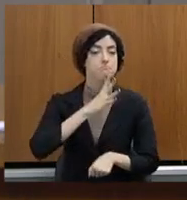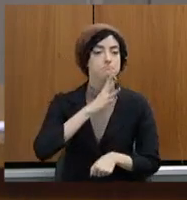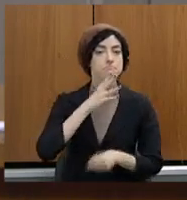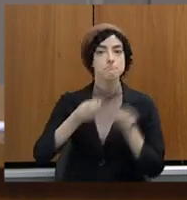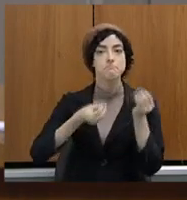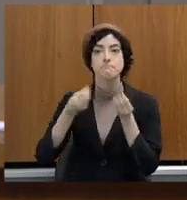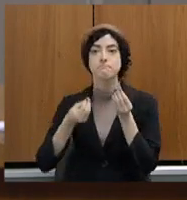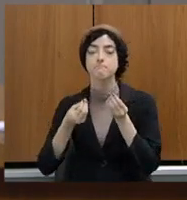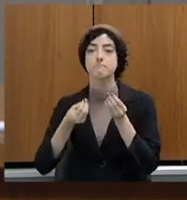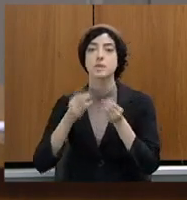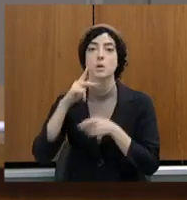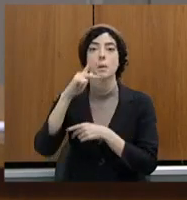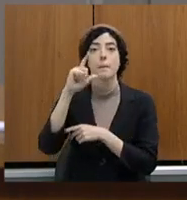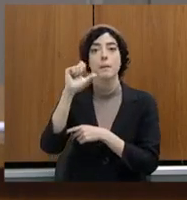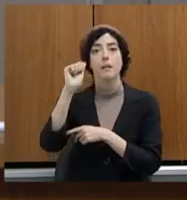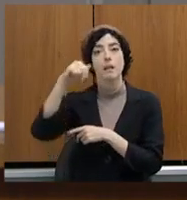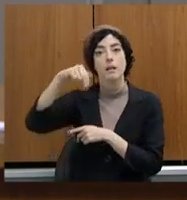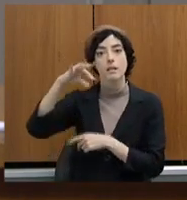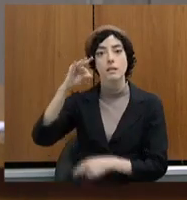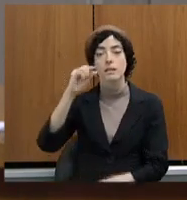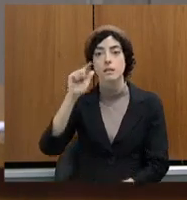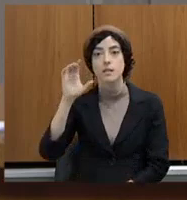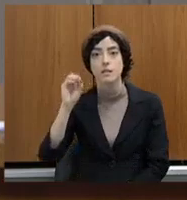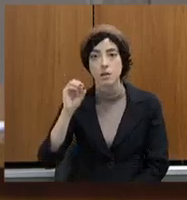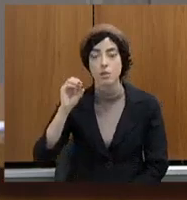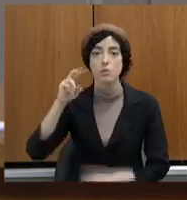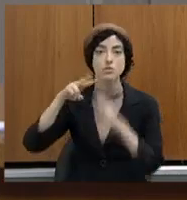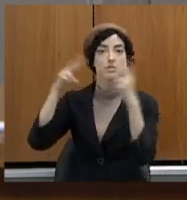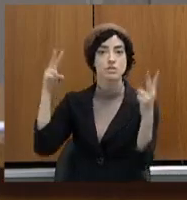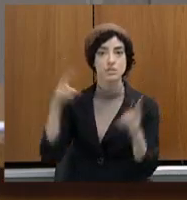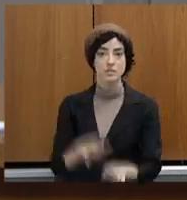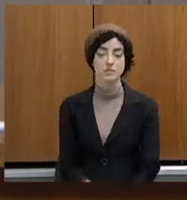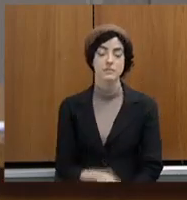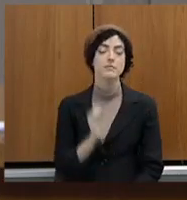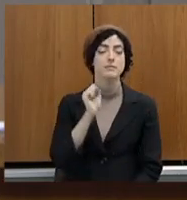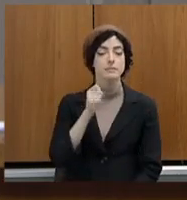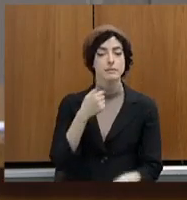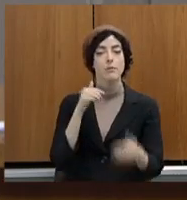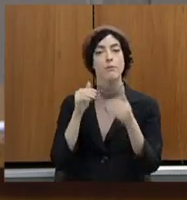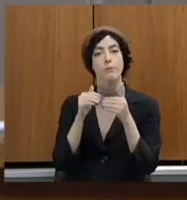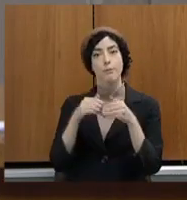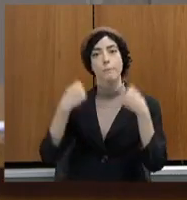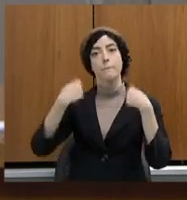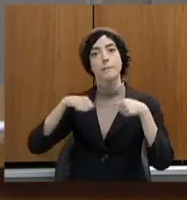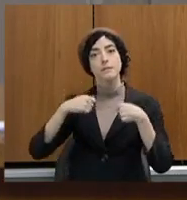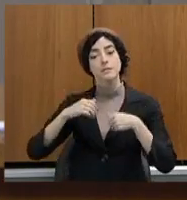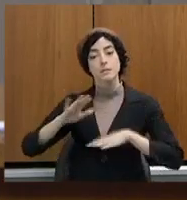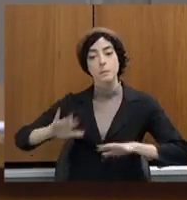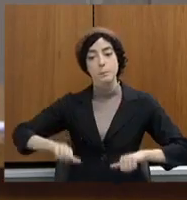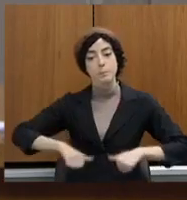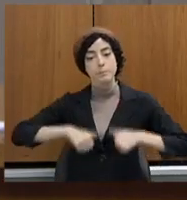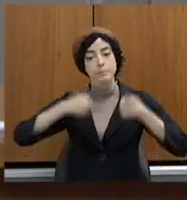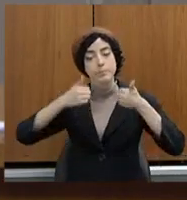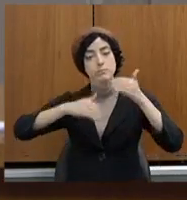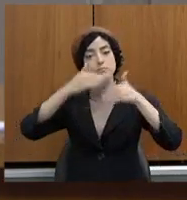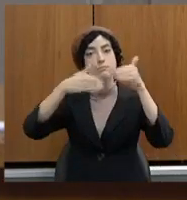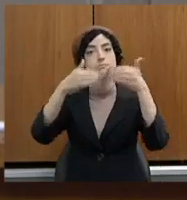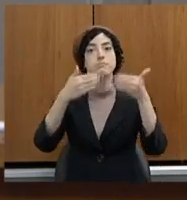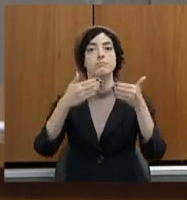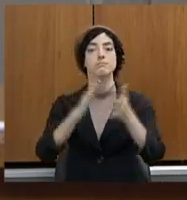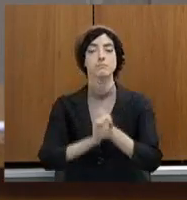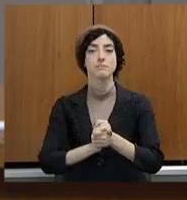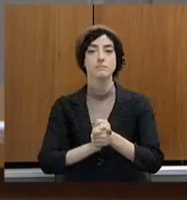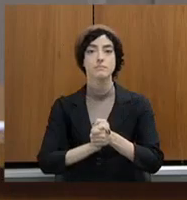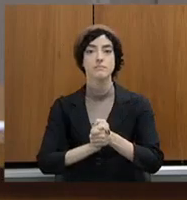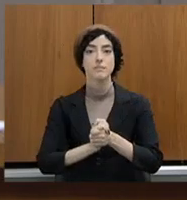é preciso melhorar. gente reconhece, e é assim que funciona. Nós começamos com redes